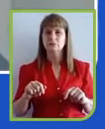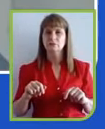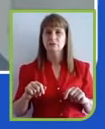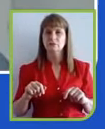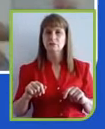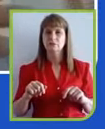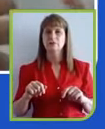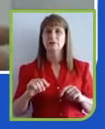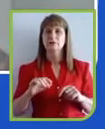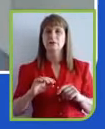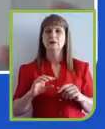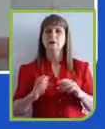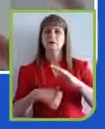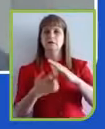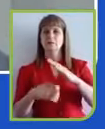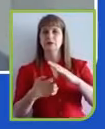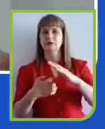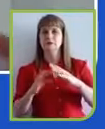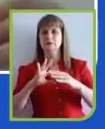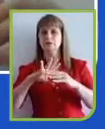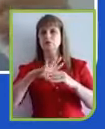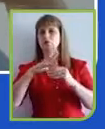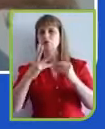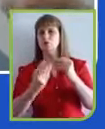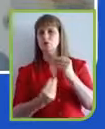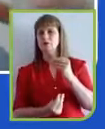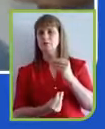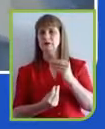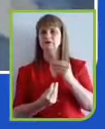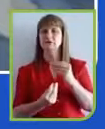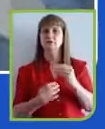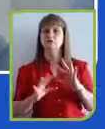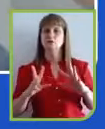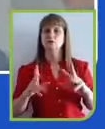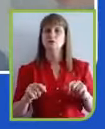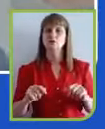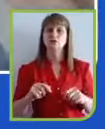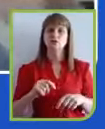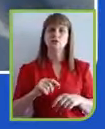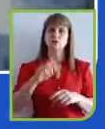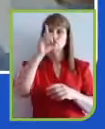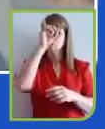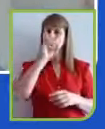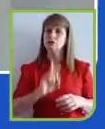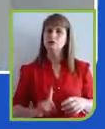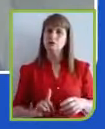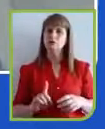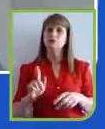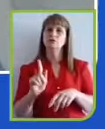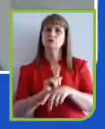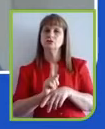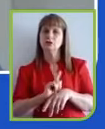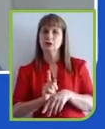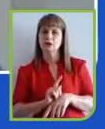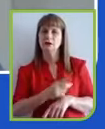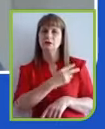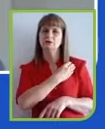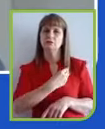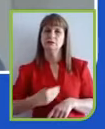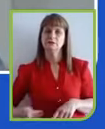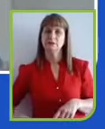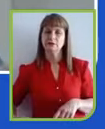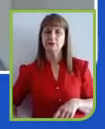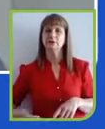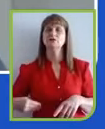dos times, dos diretores, do presidente, do conselho. É isso que estamos nesse momento.